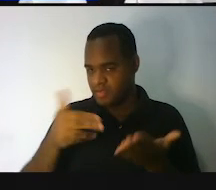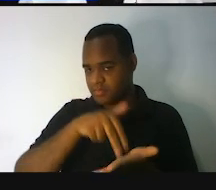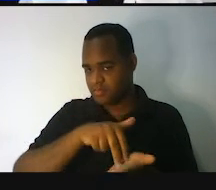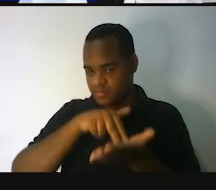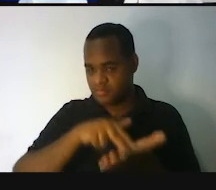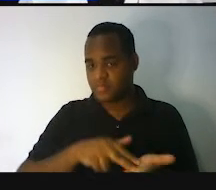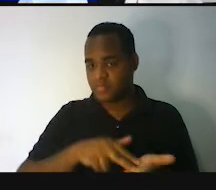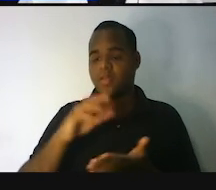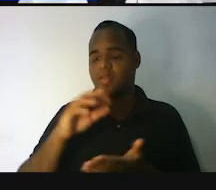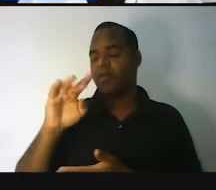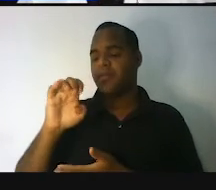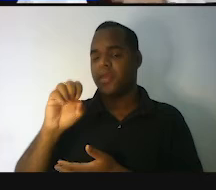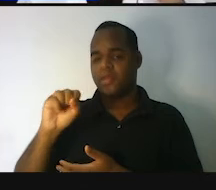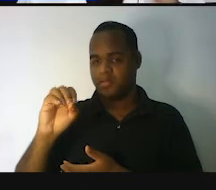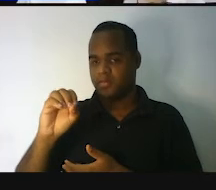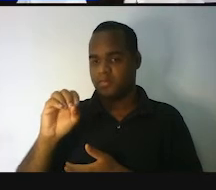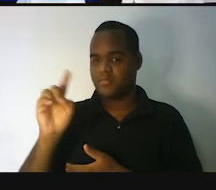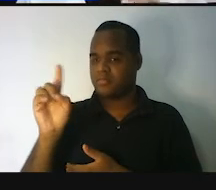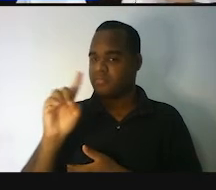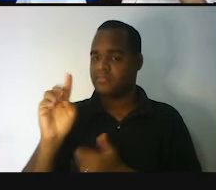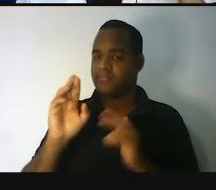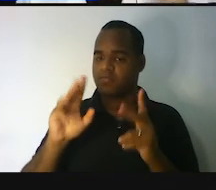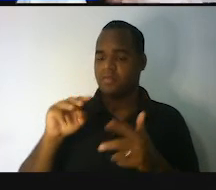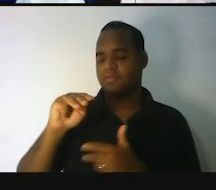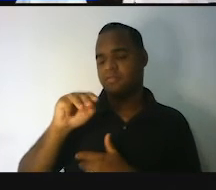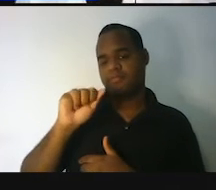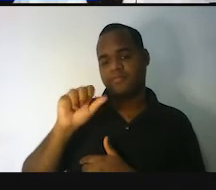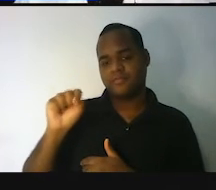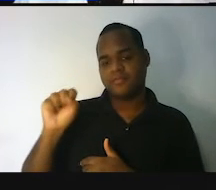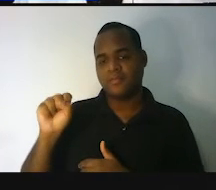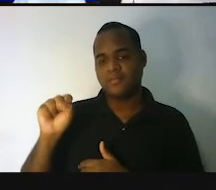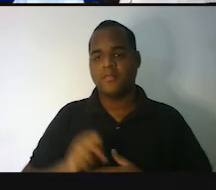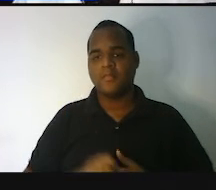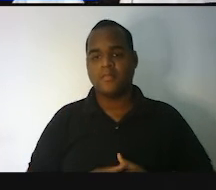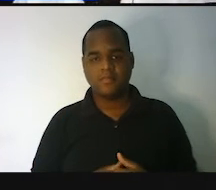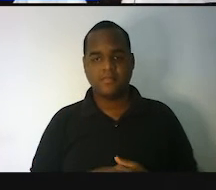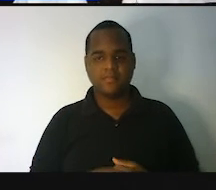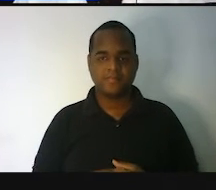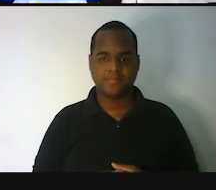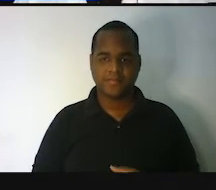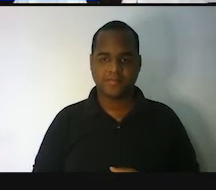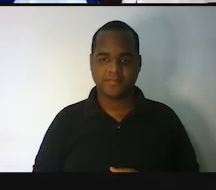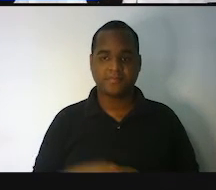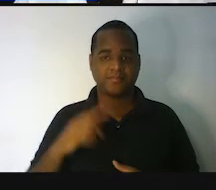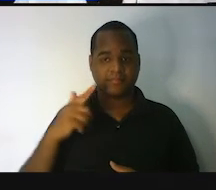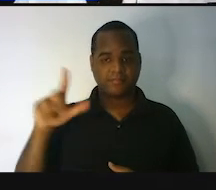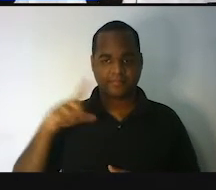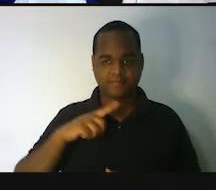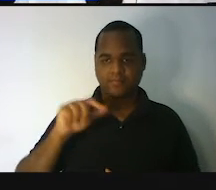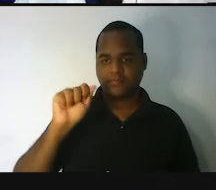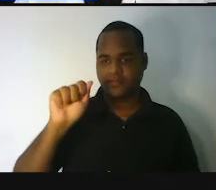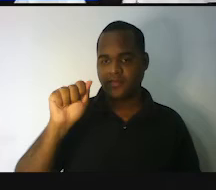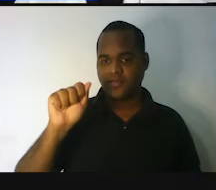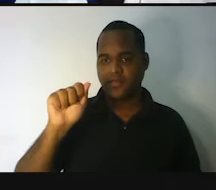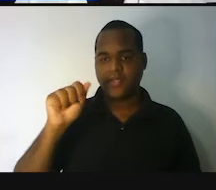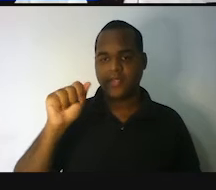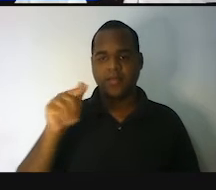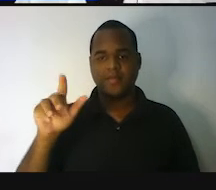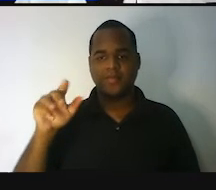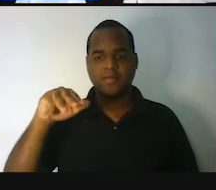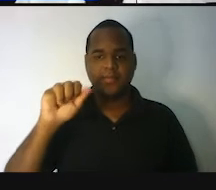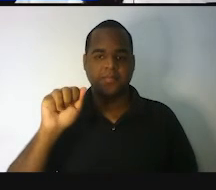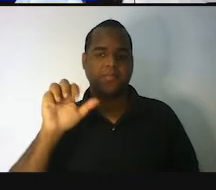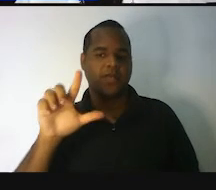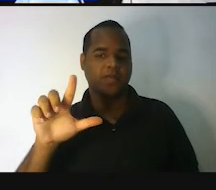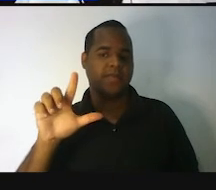peso, a balança mede a nossa massa, né? Outro tipo de medida é a corrente elétrica, a